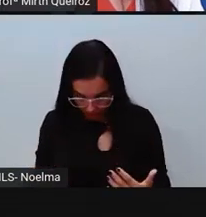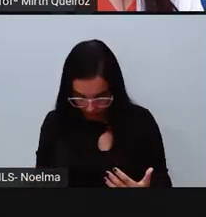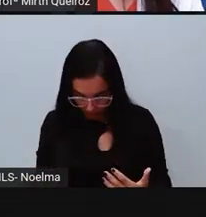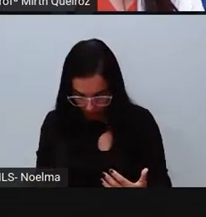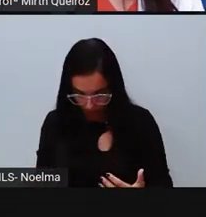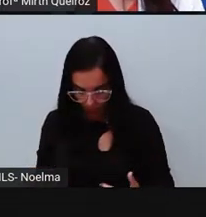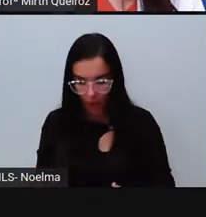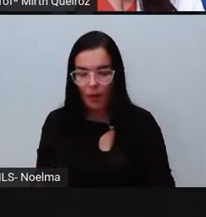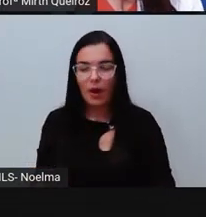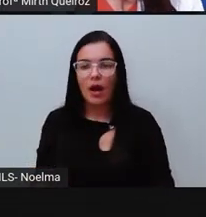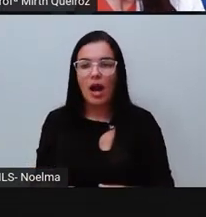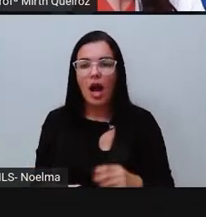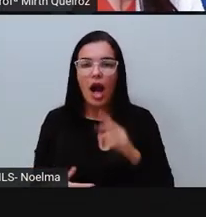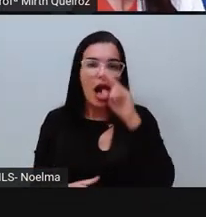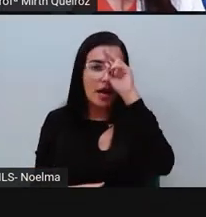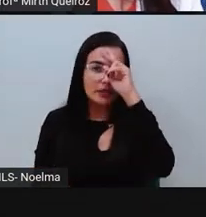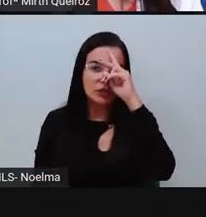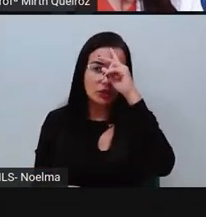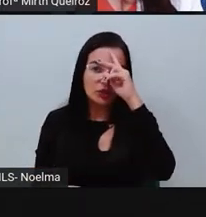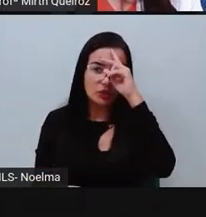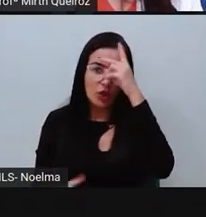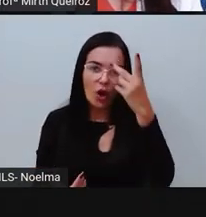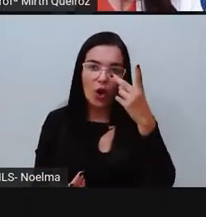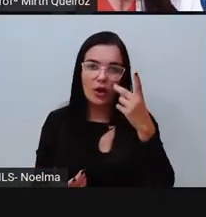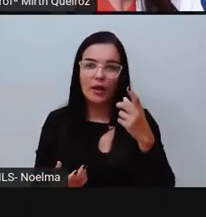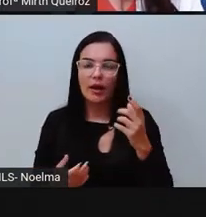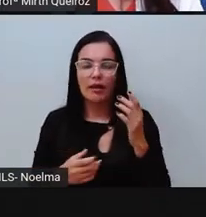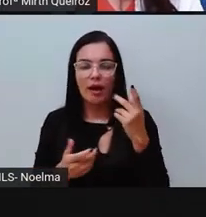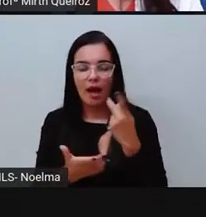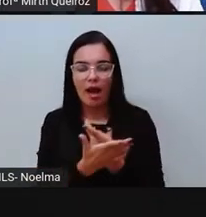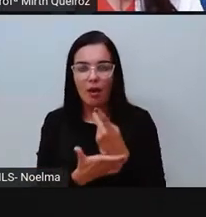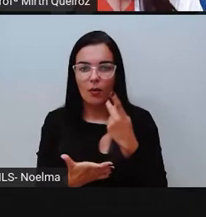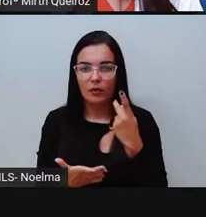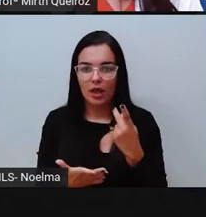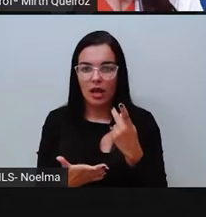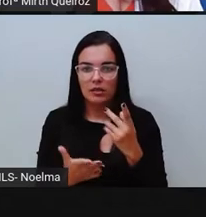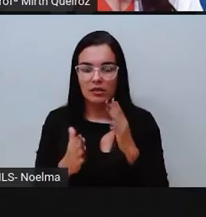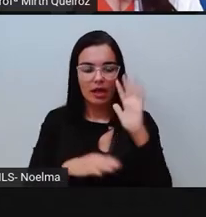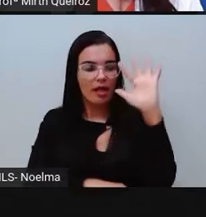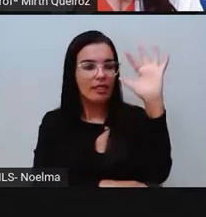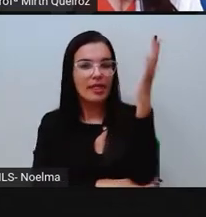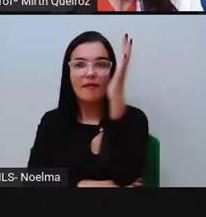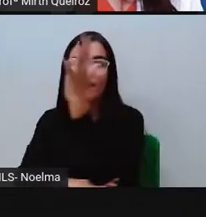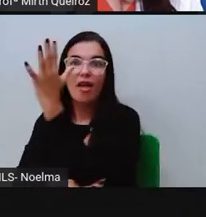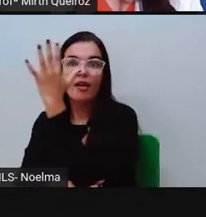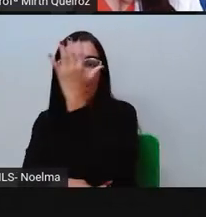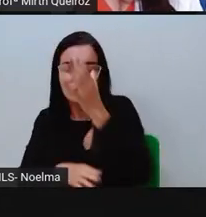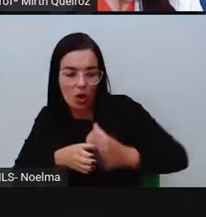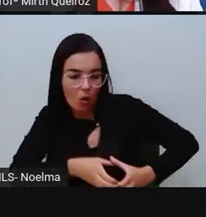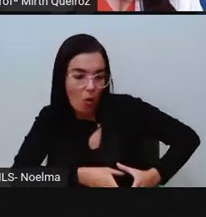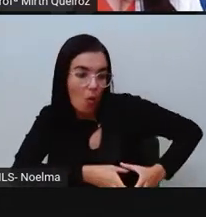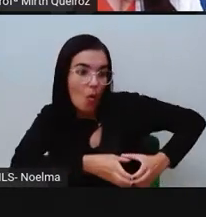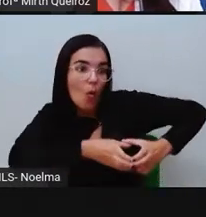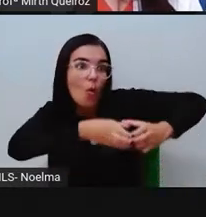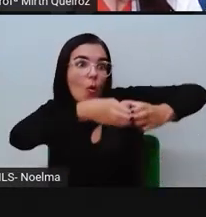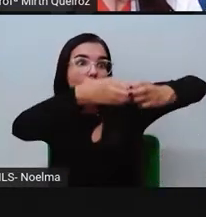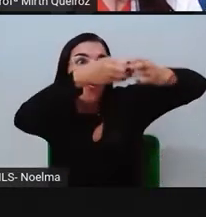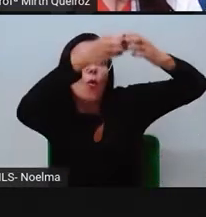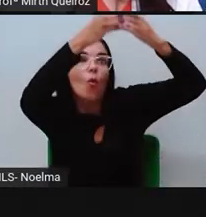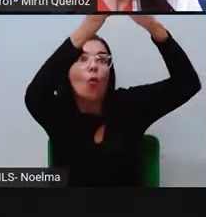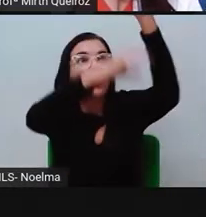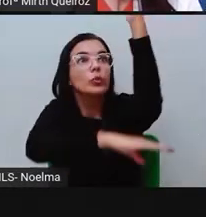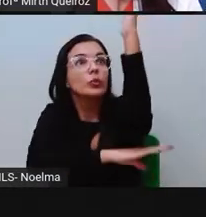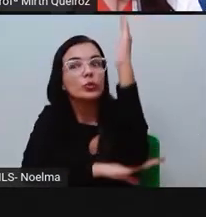né? Que fica ali no meio de uma floresta. E tem um tempo? Tem sim um tempo, só que esse tempo é